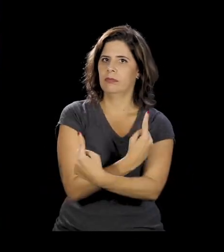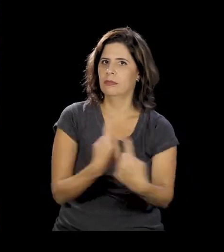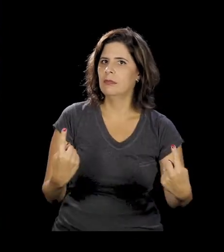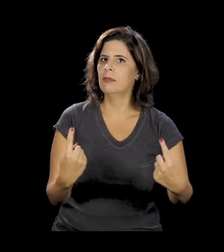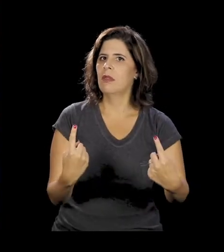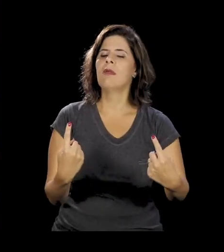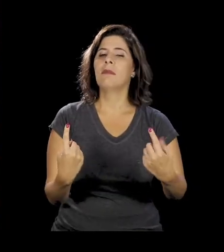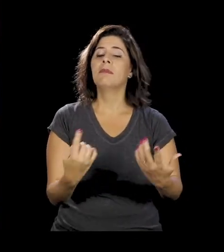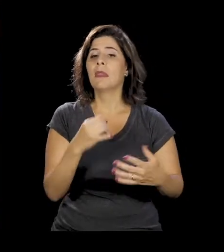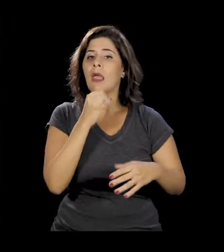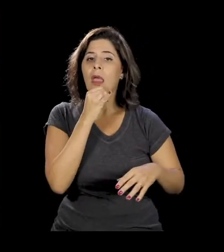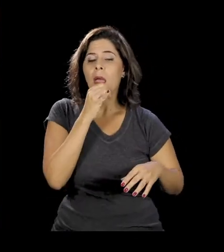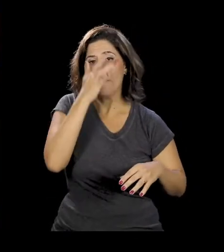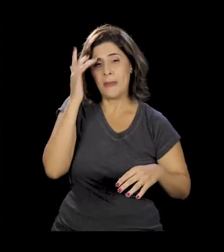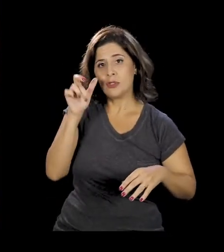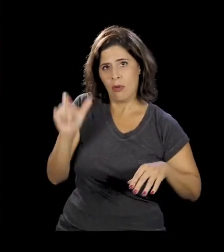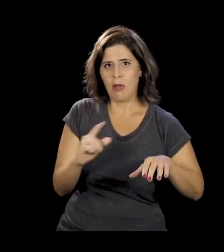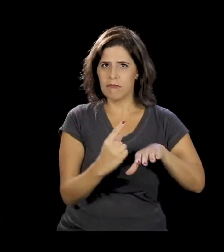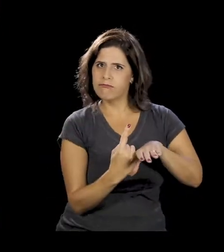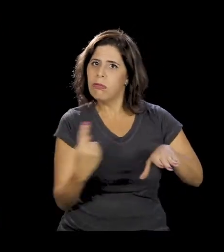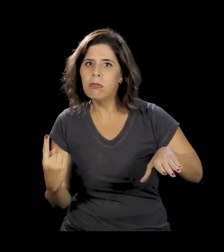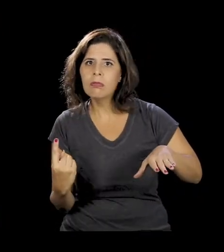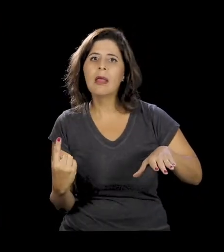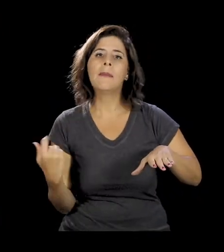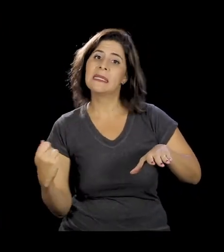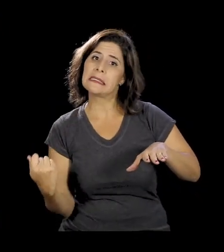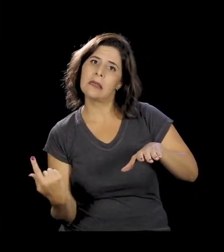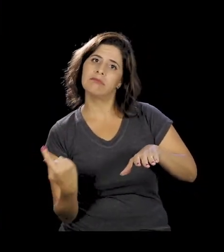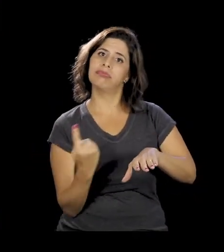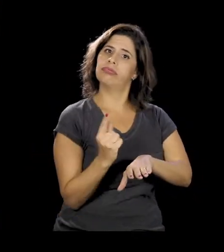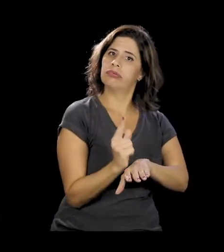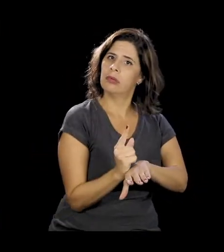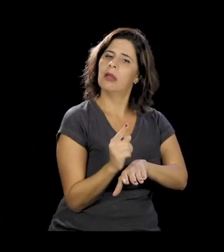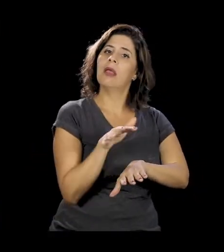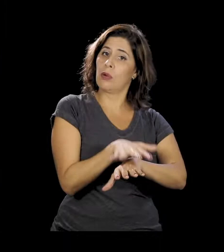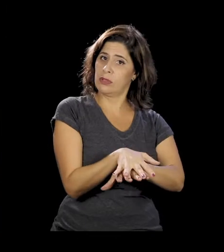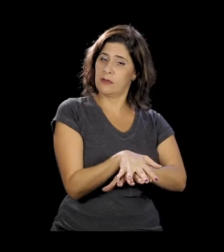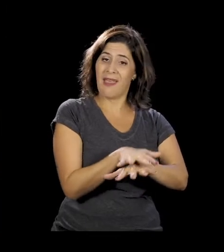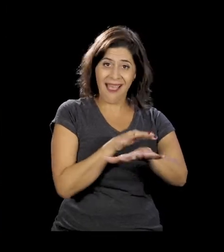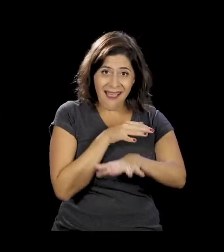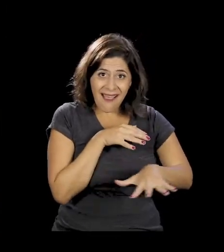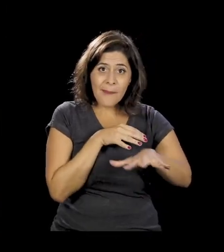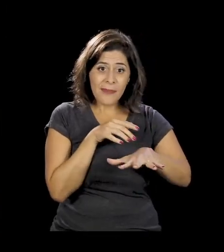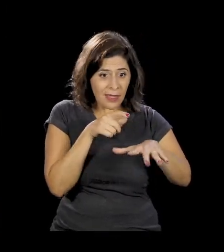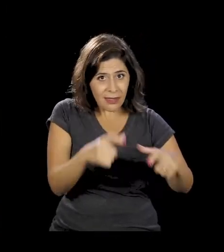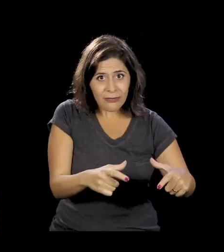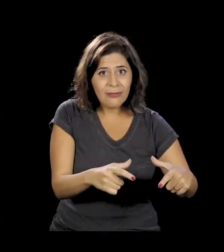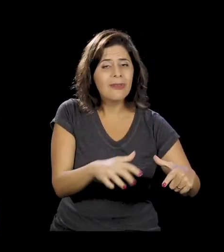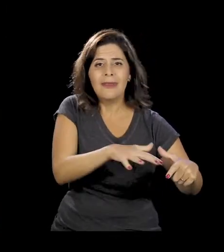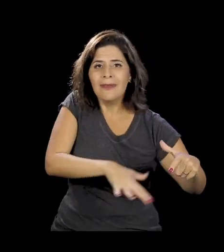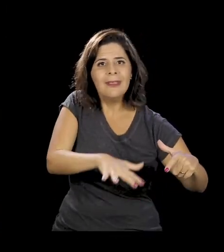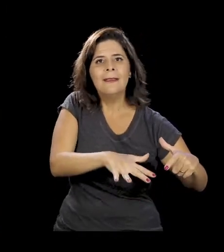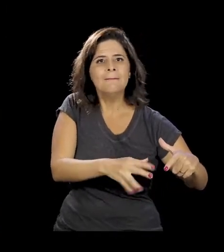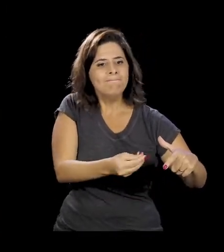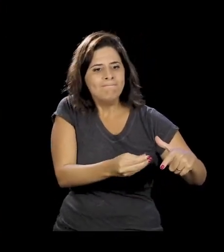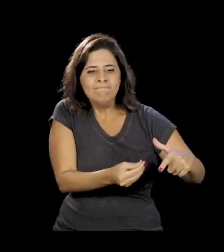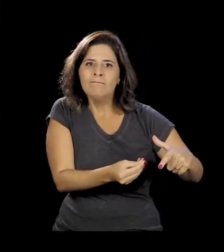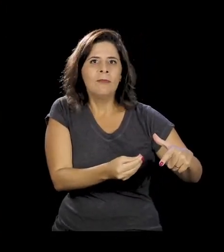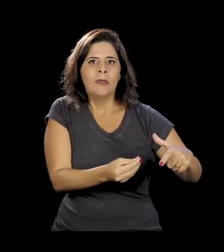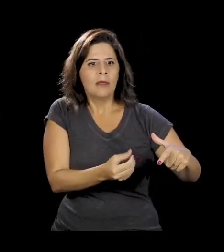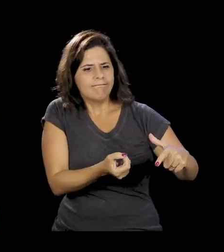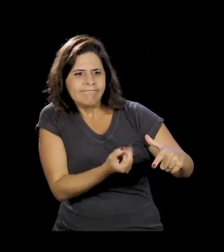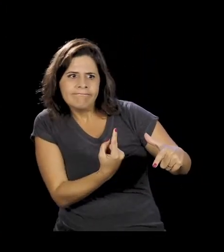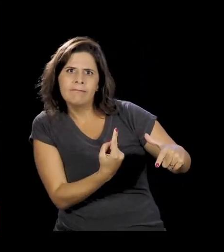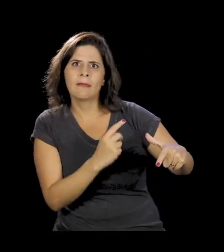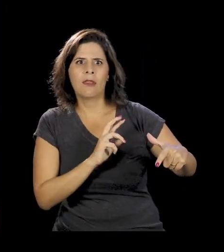Ele inclui-se aquele que foi excluído e ele começa a conviver também num ambiente que, para ele, é mais adverso.